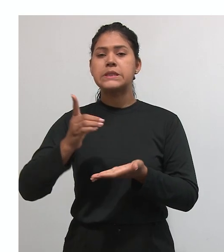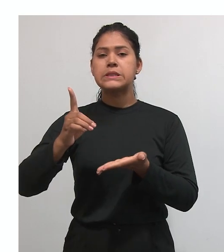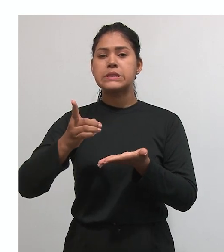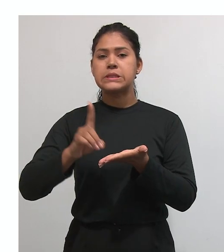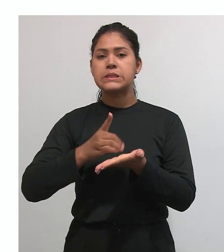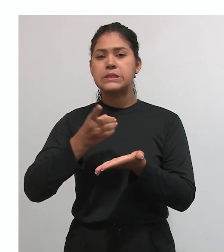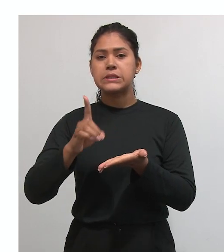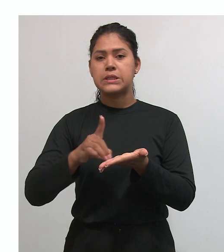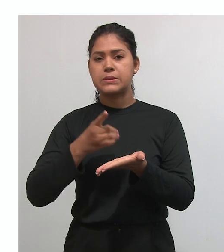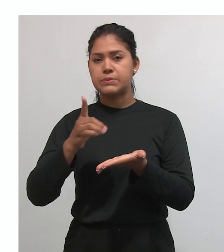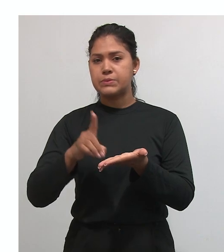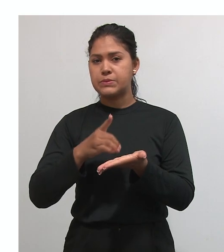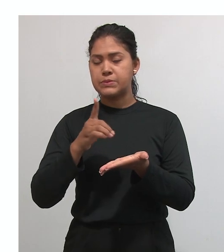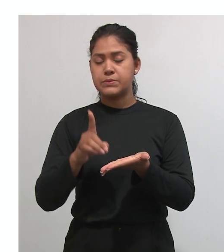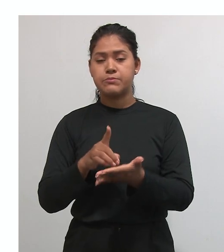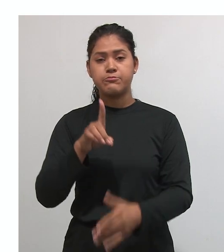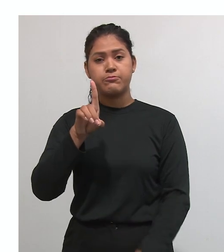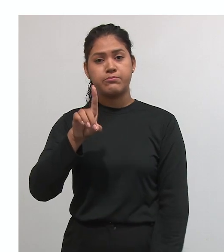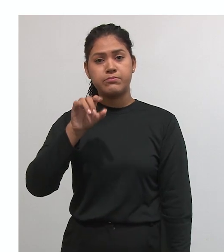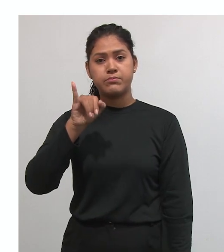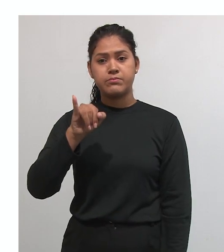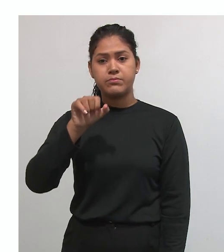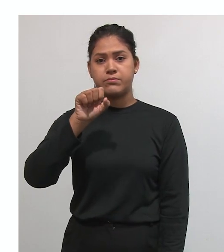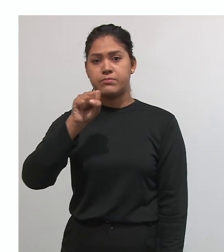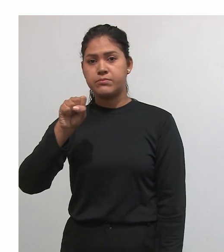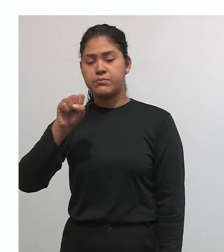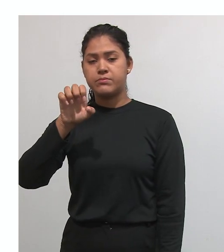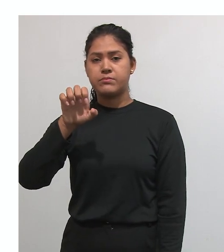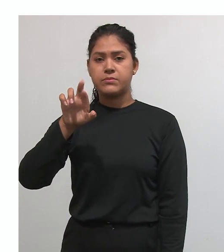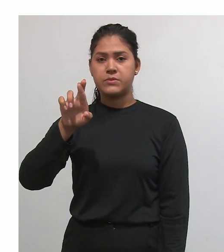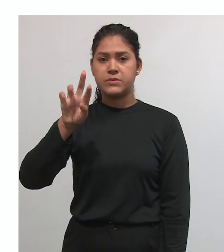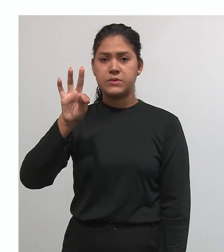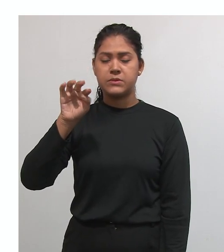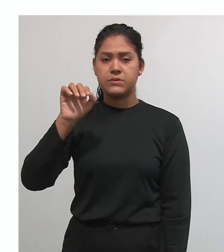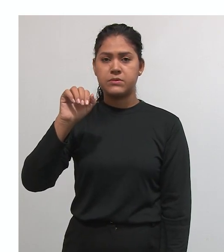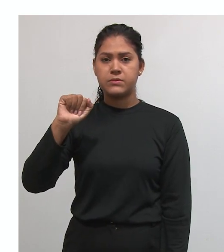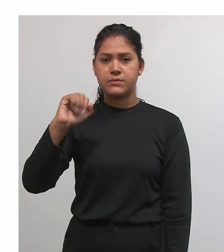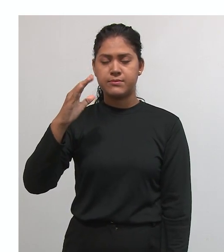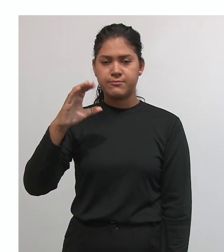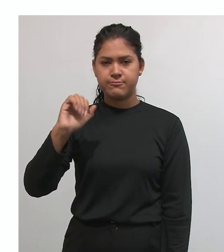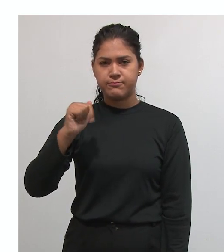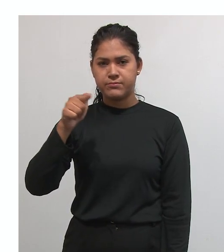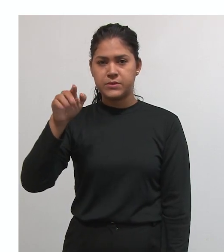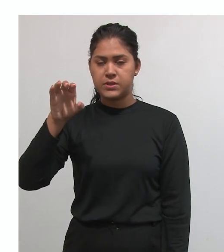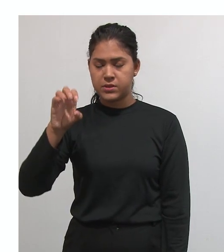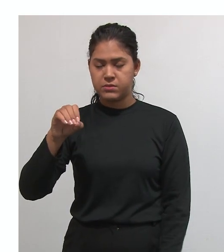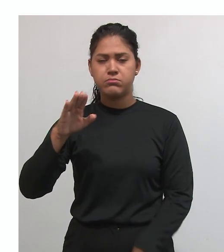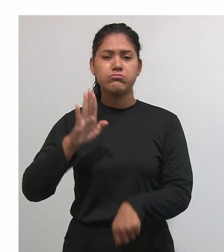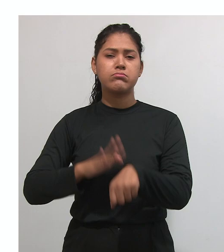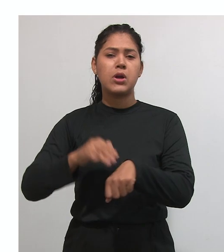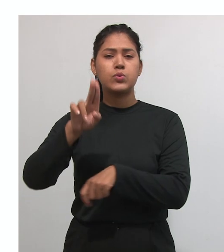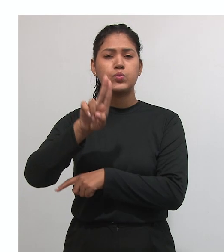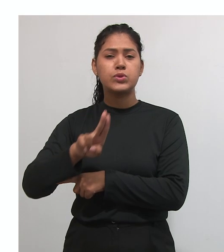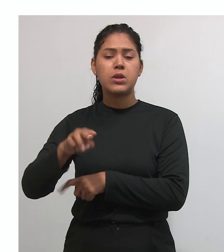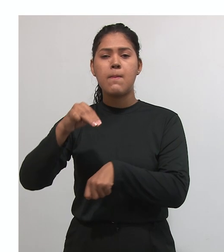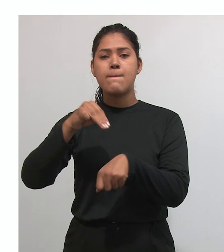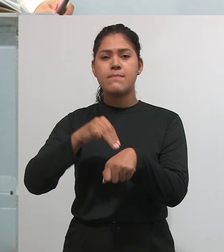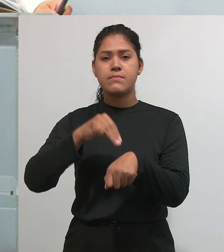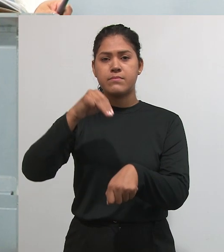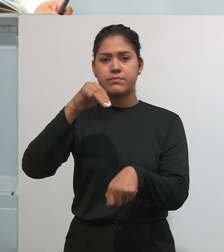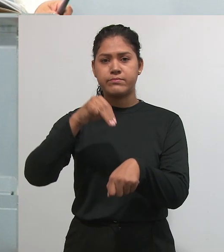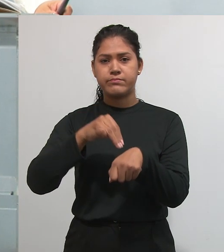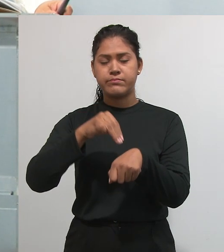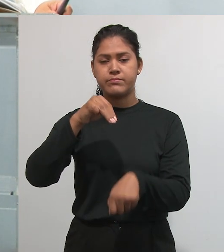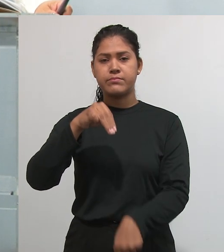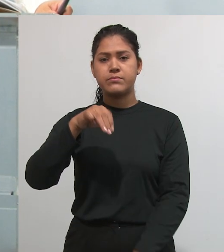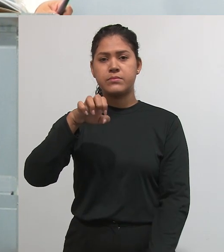são as modalidades que geralmente são utilizadas nos mestrados. Quando